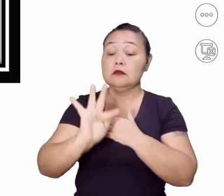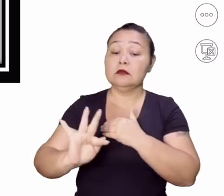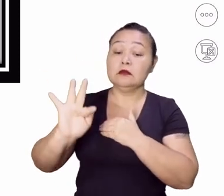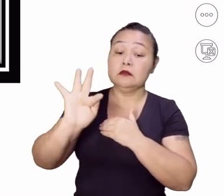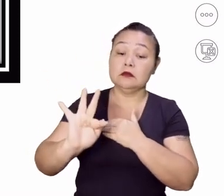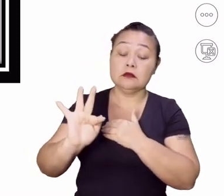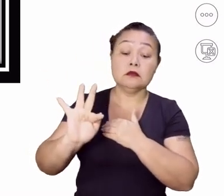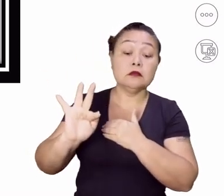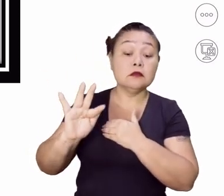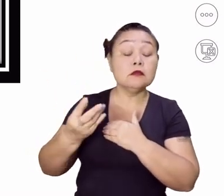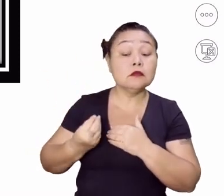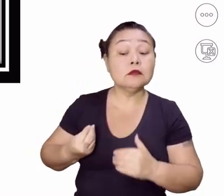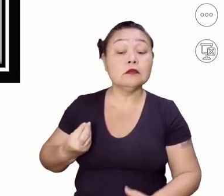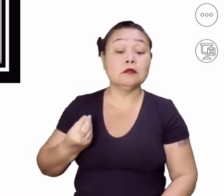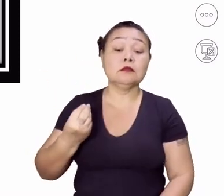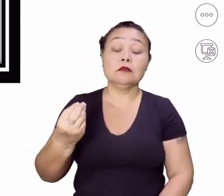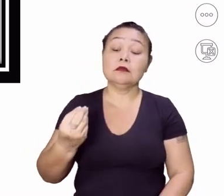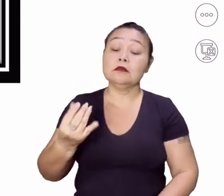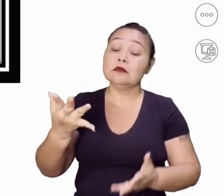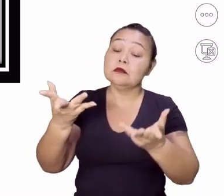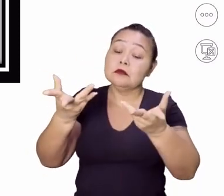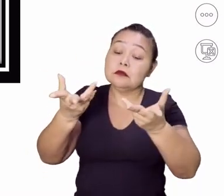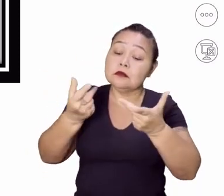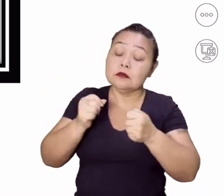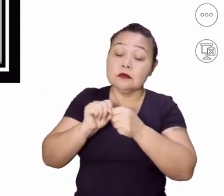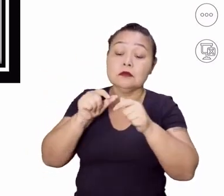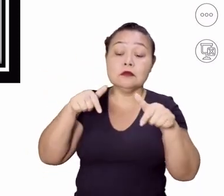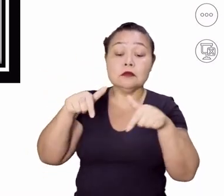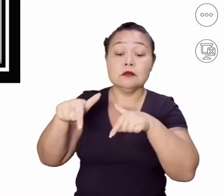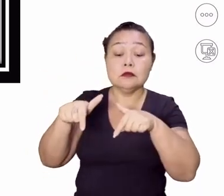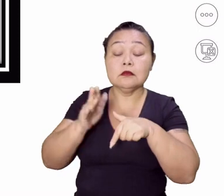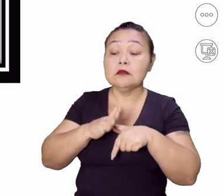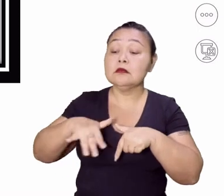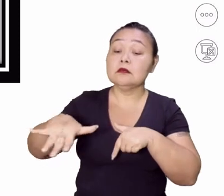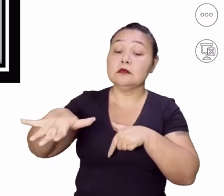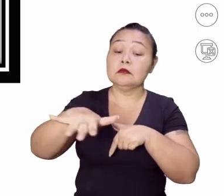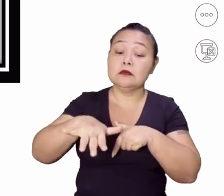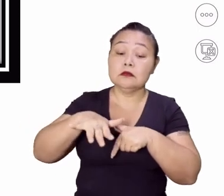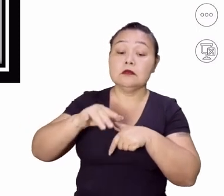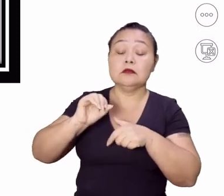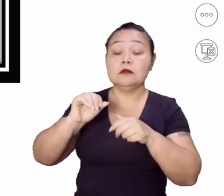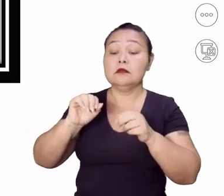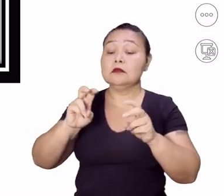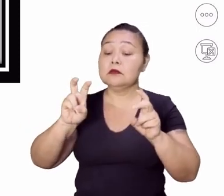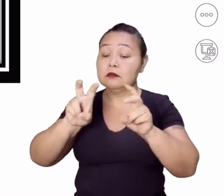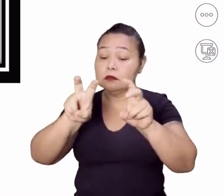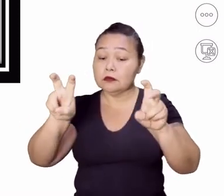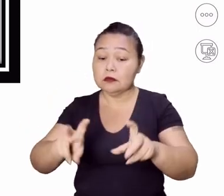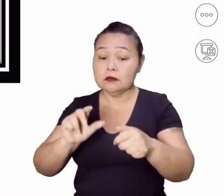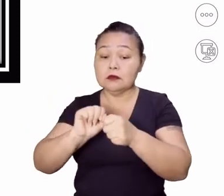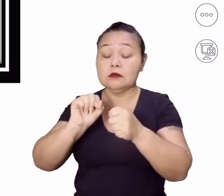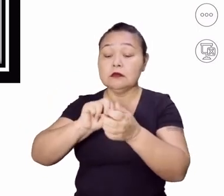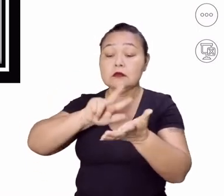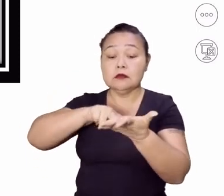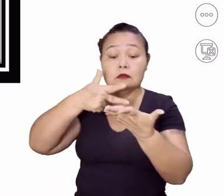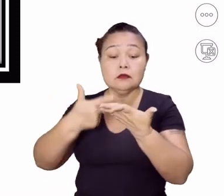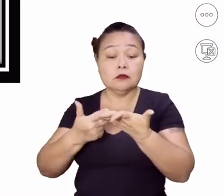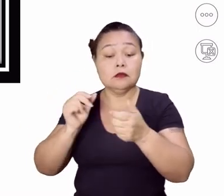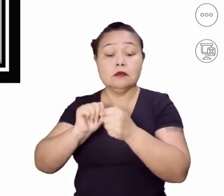Então, isso vai te dar o quê? Uma habilidade de trabalhar em determinadas áreas, como programação, tradução,